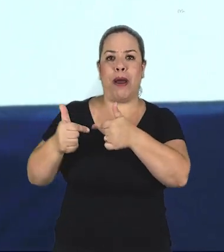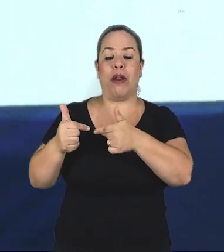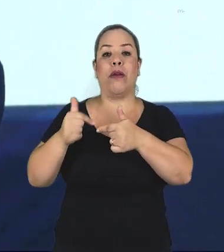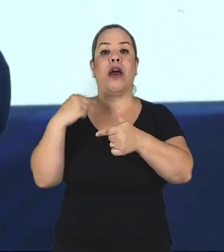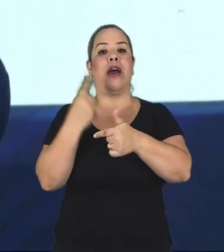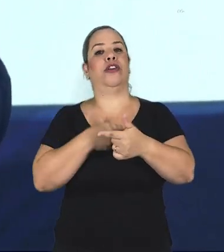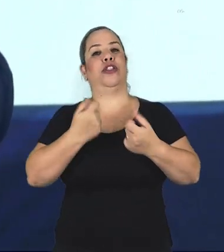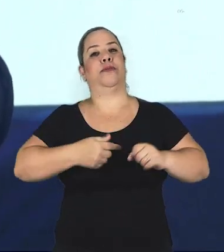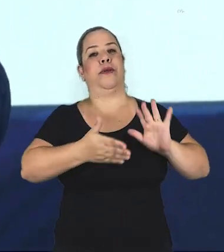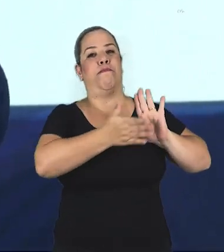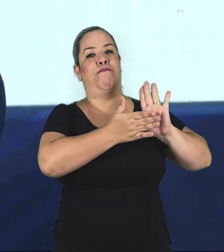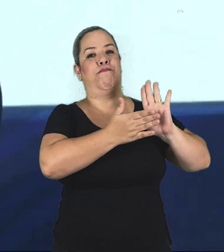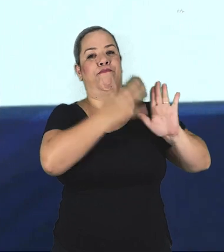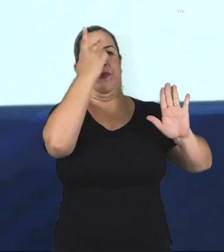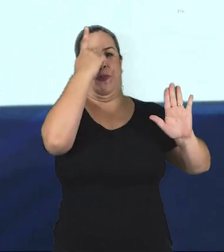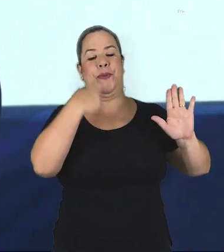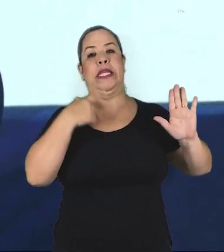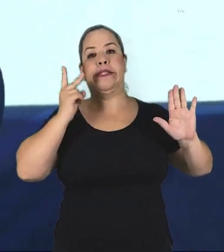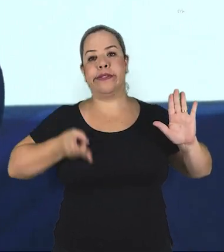para a gente mesmo.